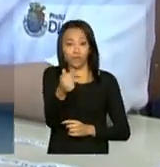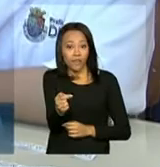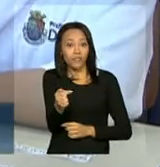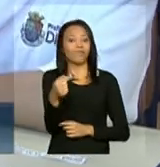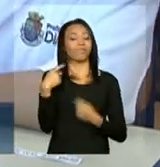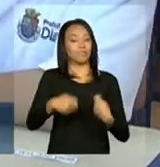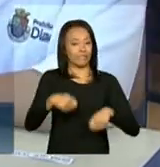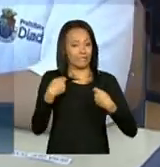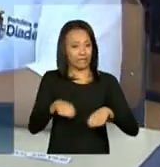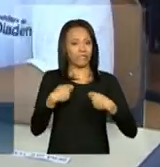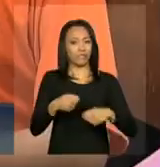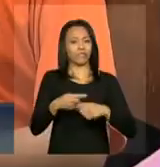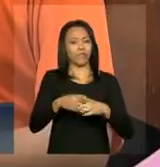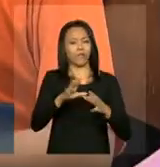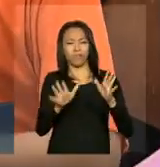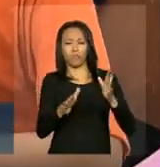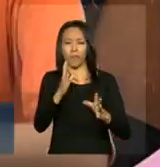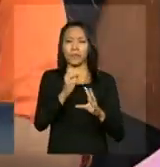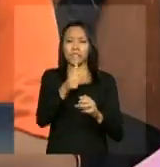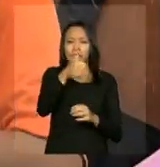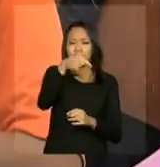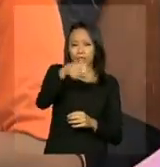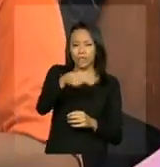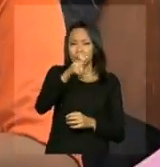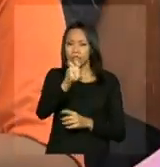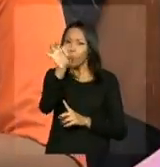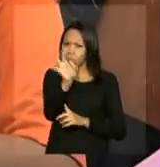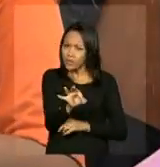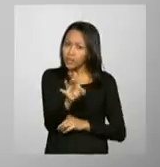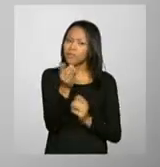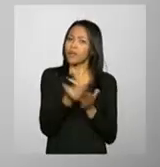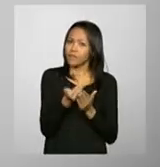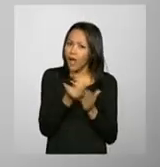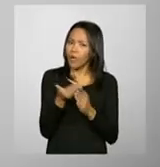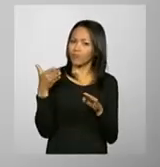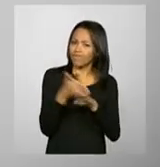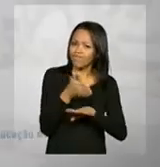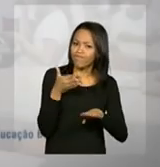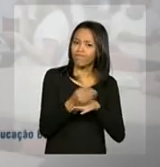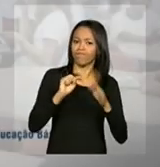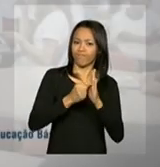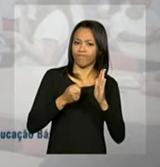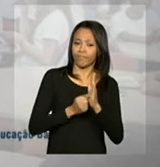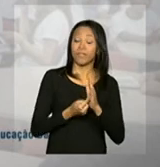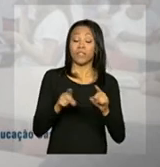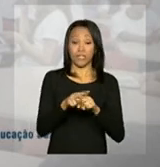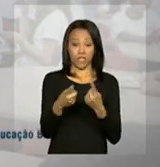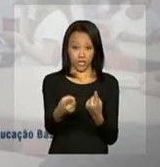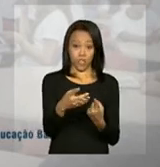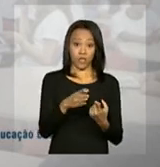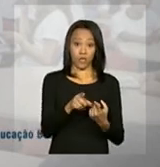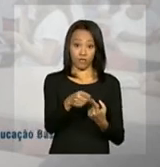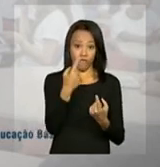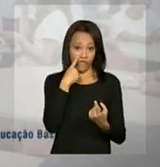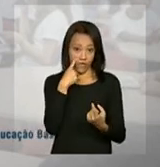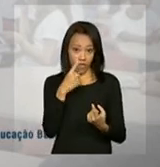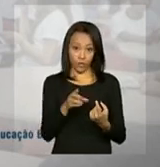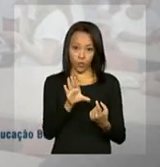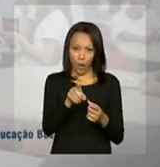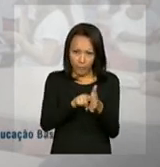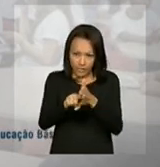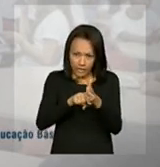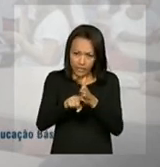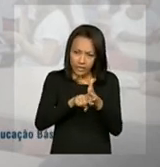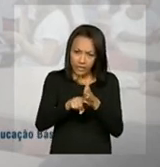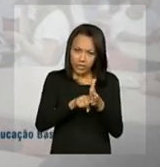estar presente em ao menos 75% das aulas. E de acordo com o Censo Escolar de Educação Básica, os